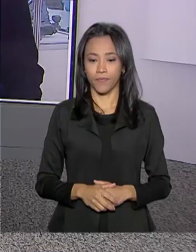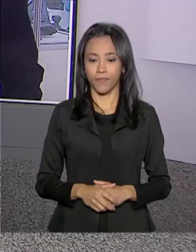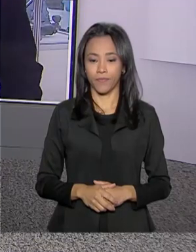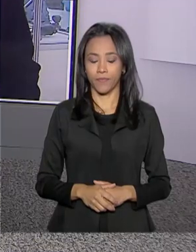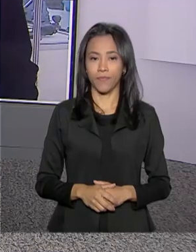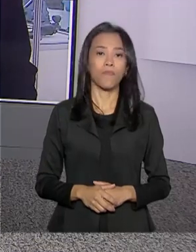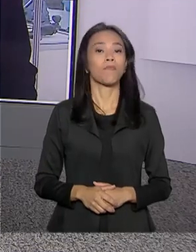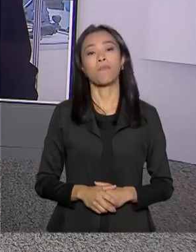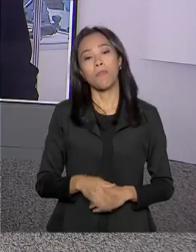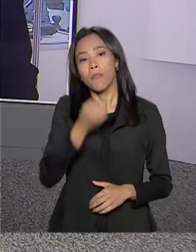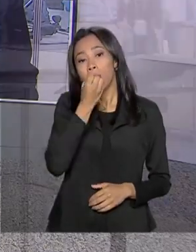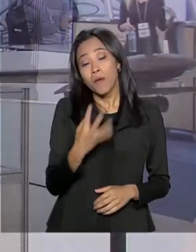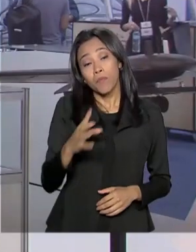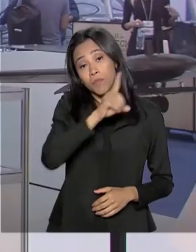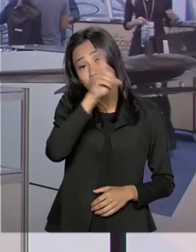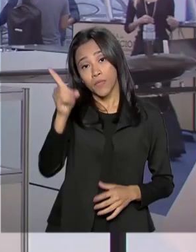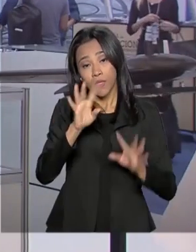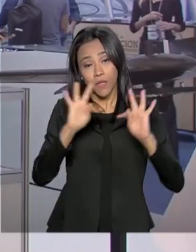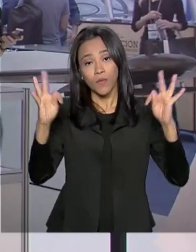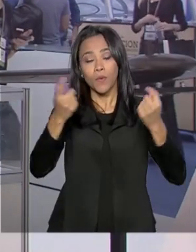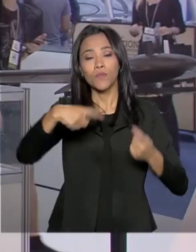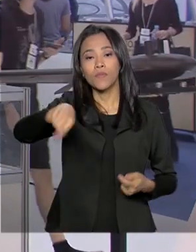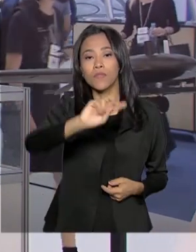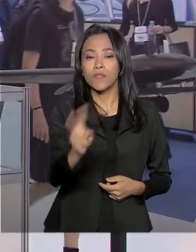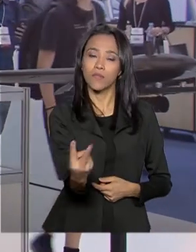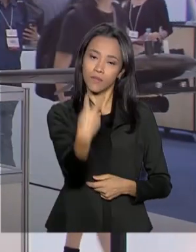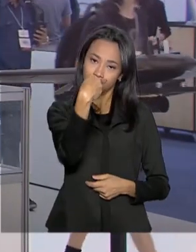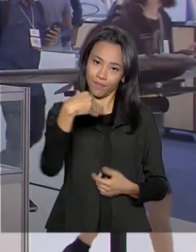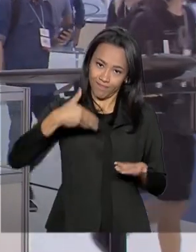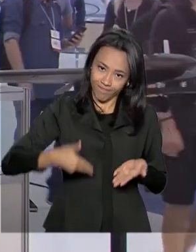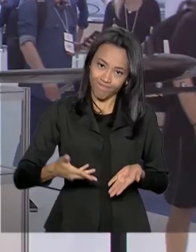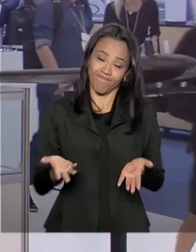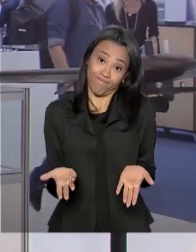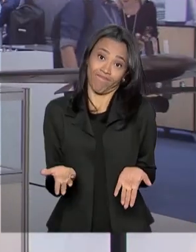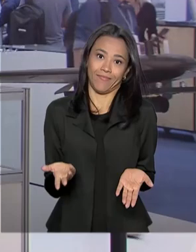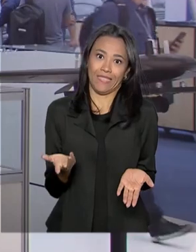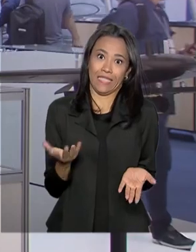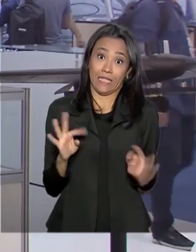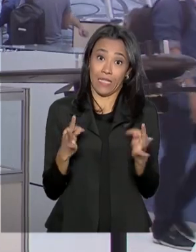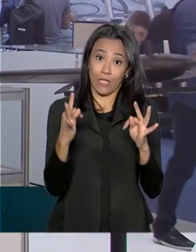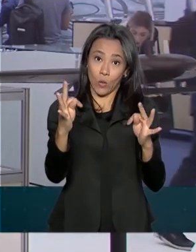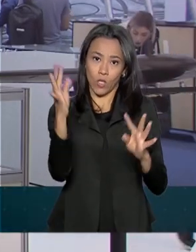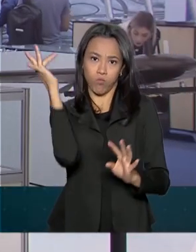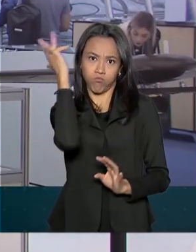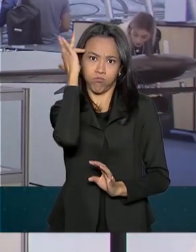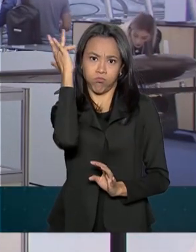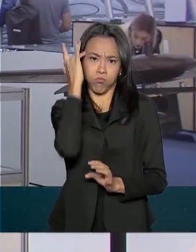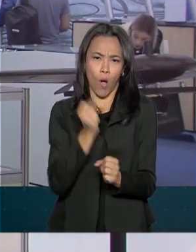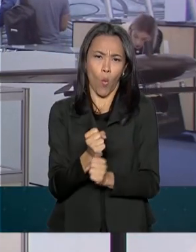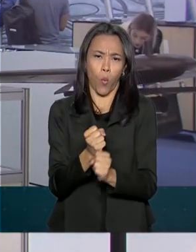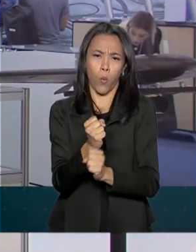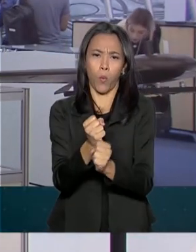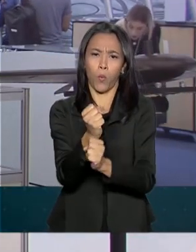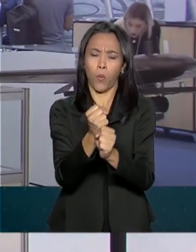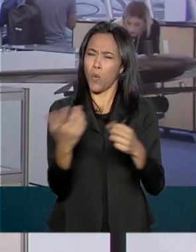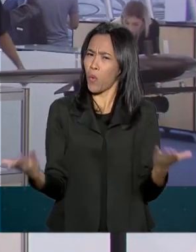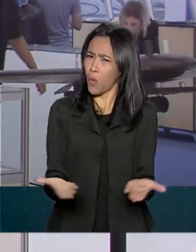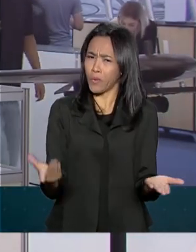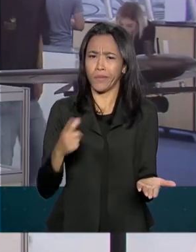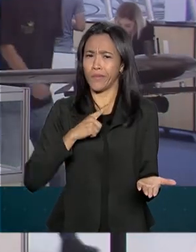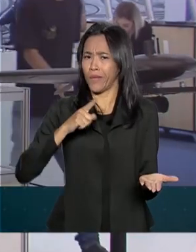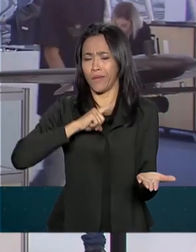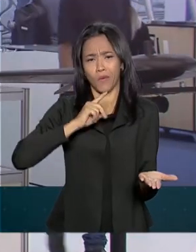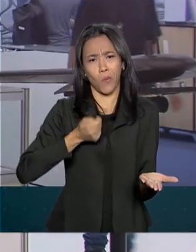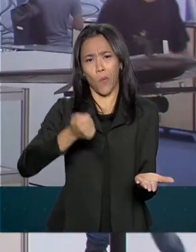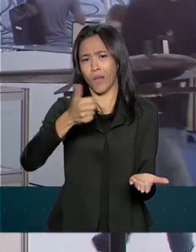Bom dia, Mara. Bom dia a todo mundo que acompanha o Brasil em dia. Pois é, a tecnologia avançou muito nos últimos anos e hoje a gente tem drone para praticamente